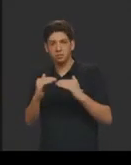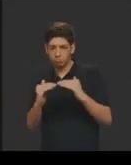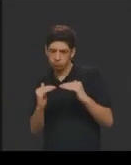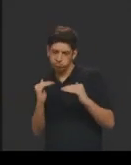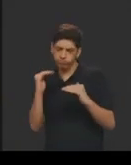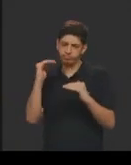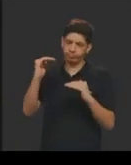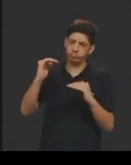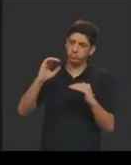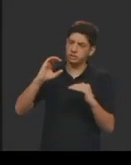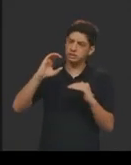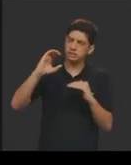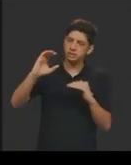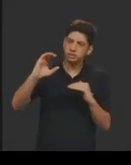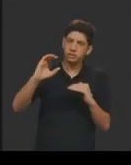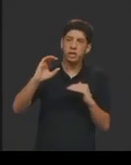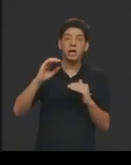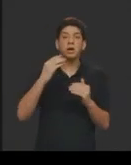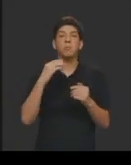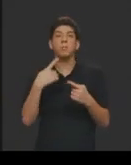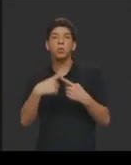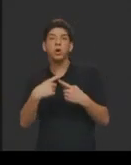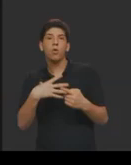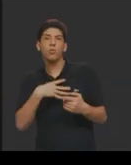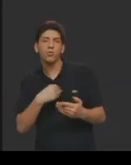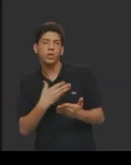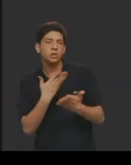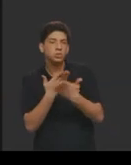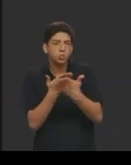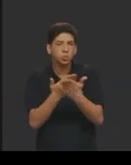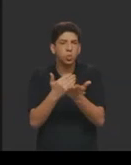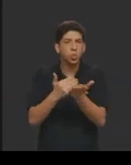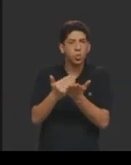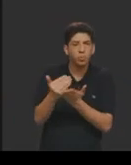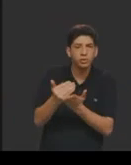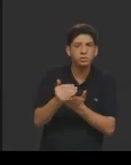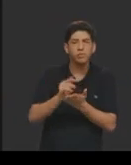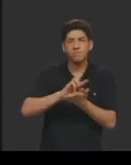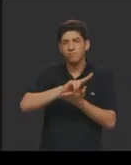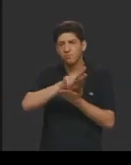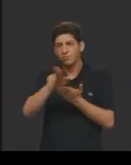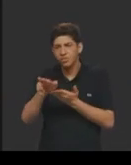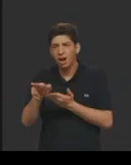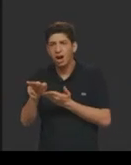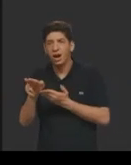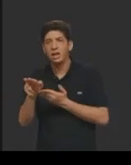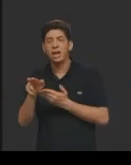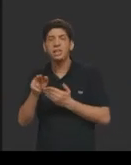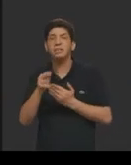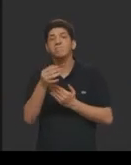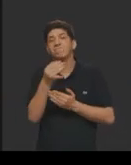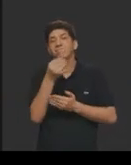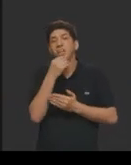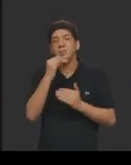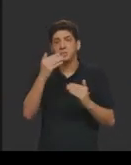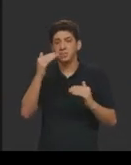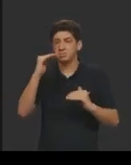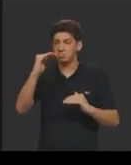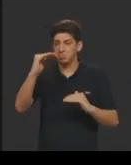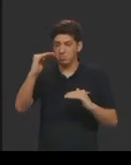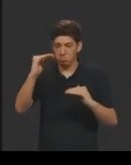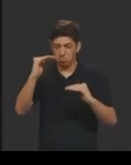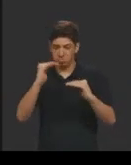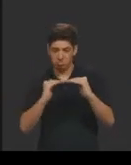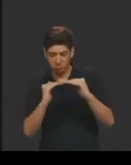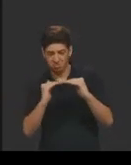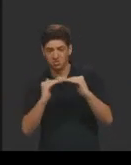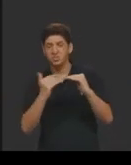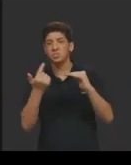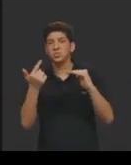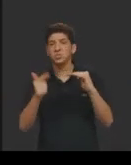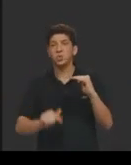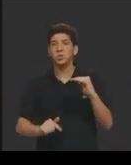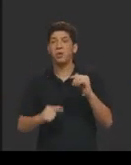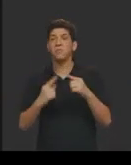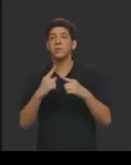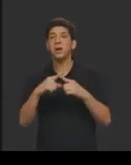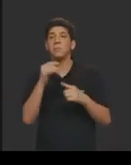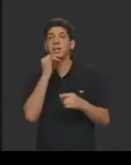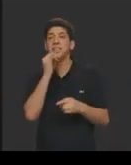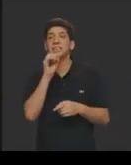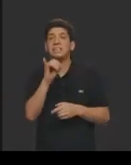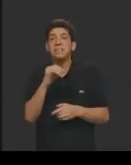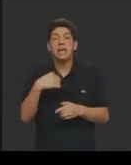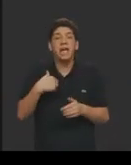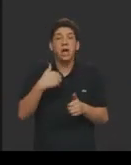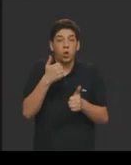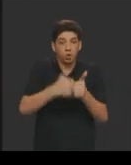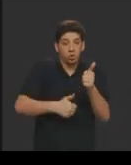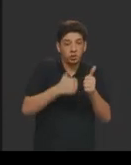o filho dele começou a estudar, começou uma série de coisas que ele atendeu, ele voltar, porque quando eu perco o emprego, e aí, por exemplo, num grupo